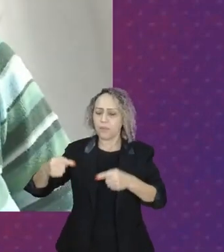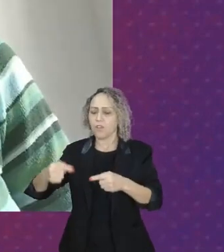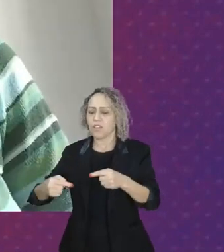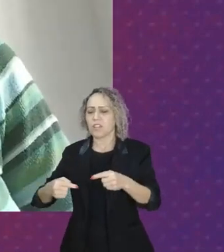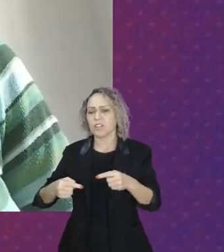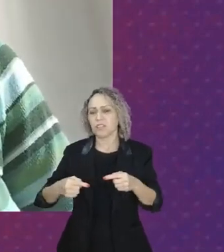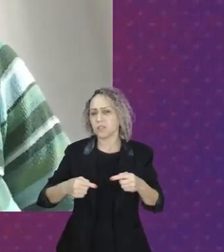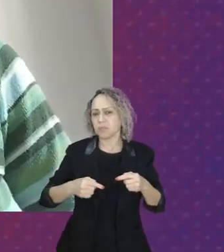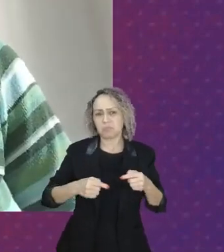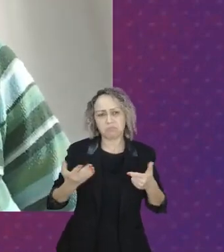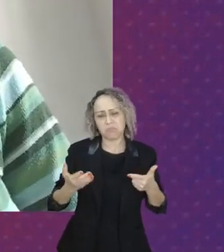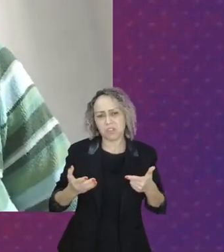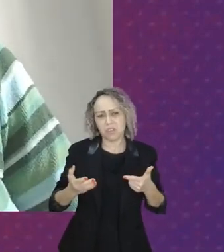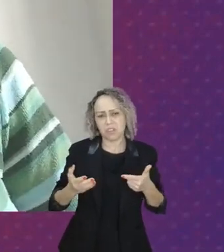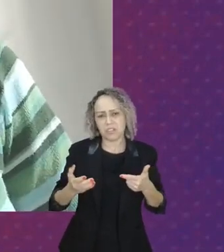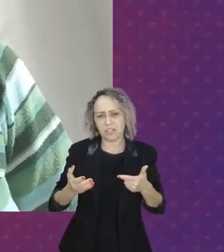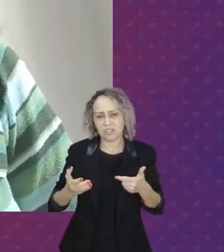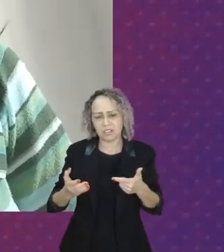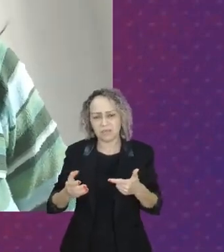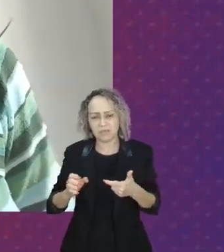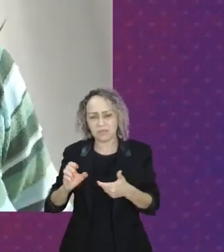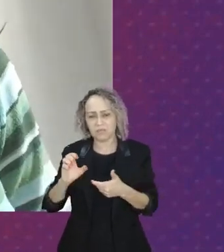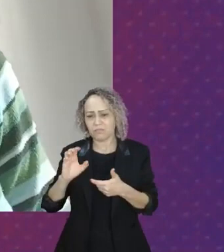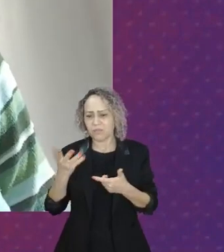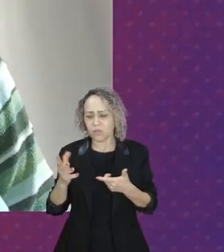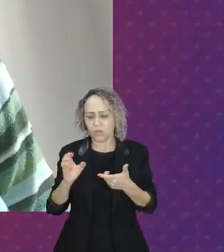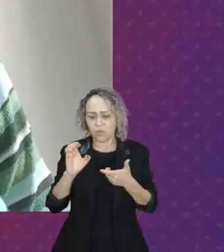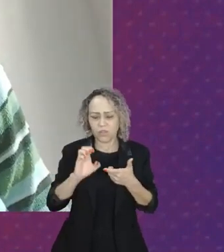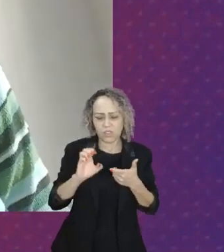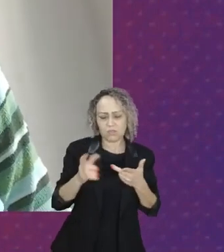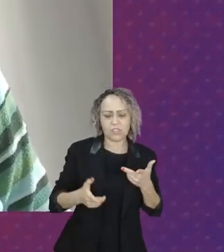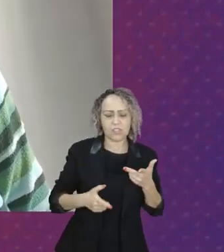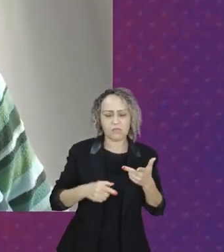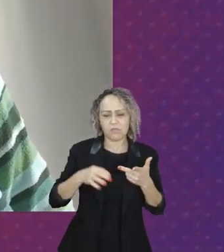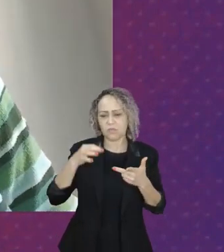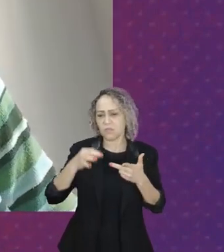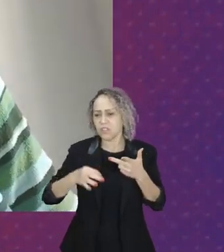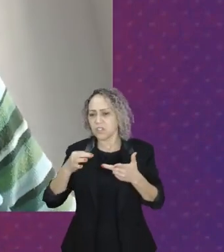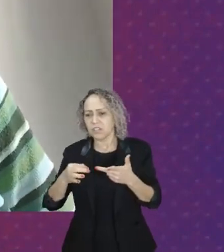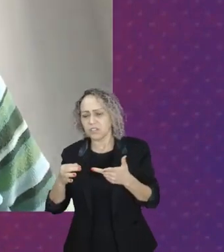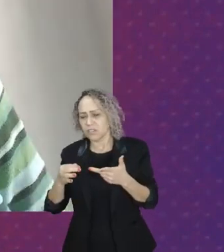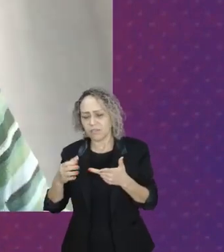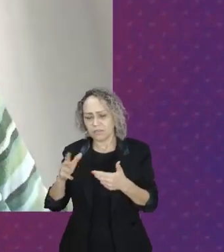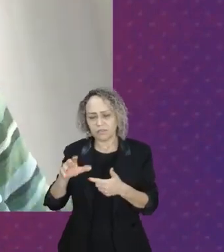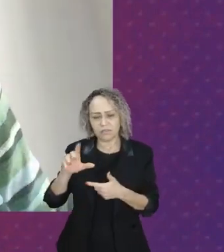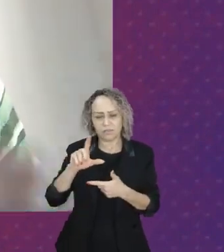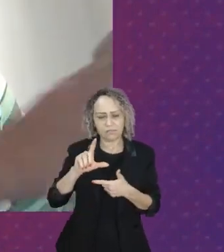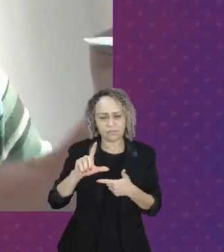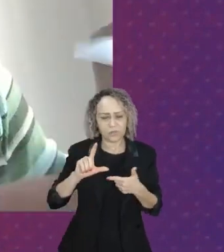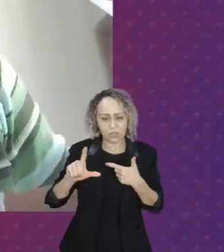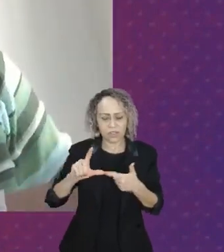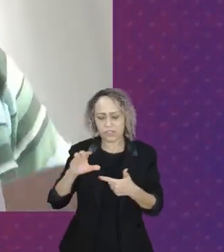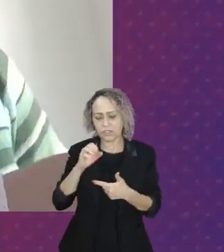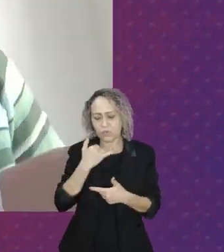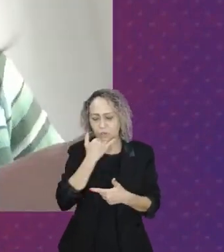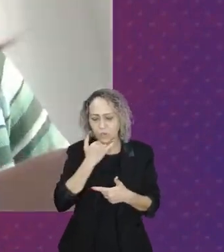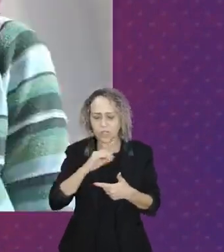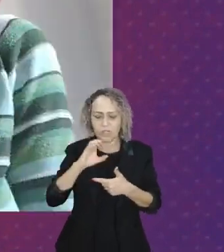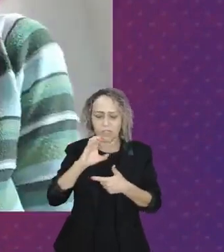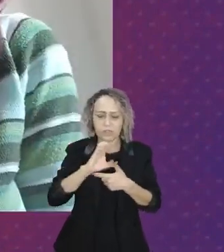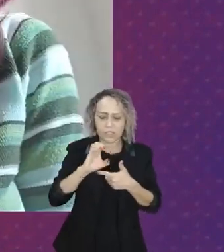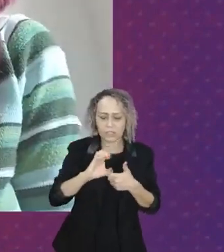e executivos para transformar. Até porque a gente sabe que mulher entra nesses espaços para transformar.